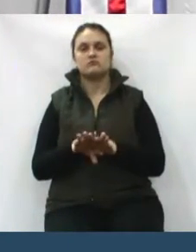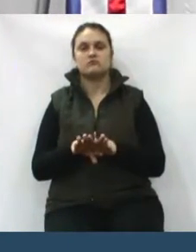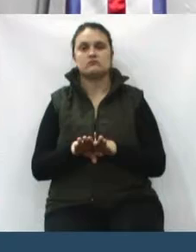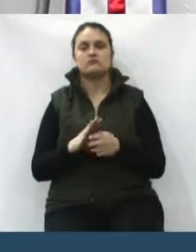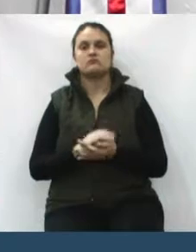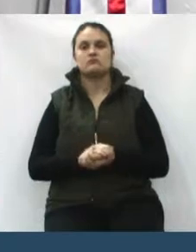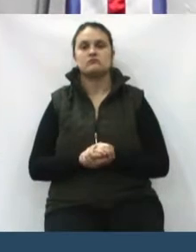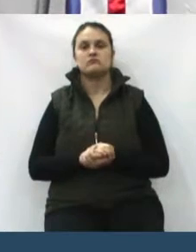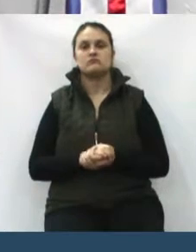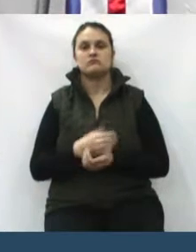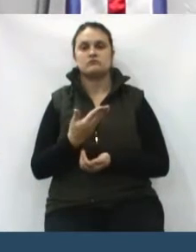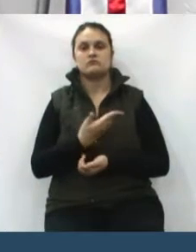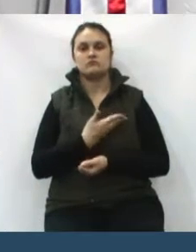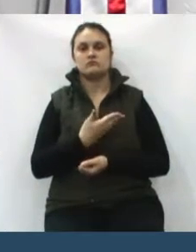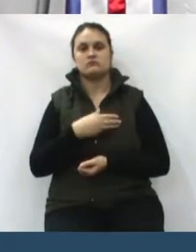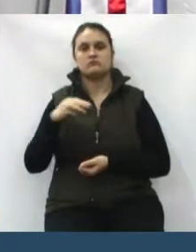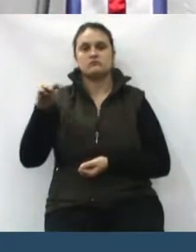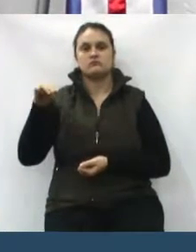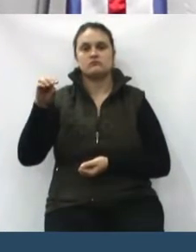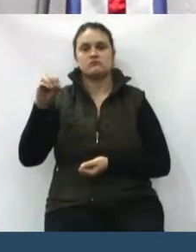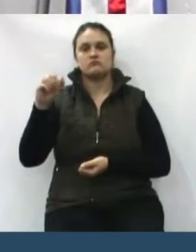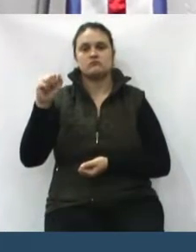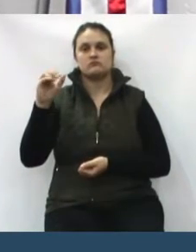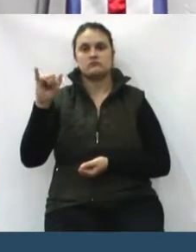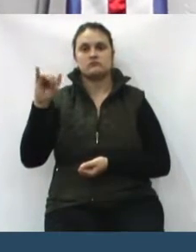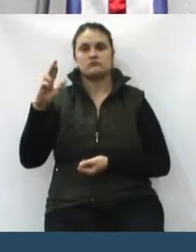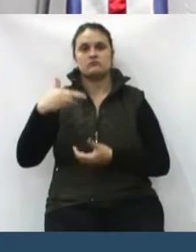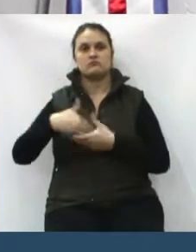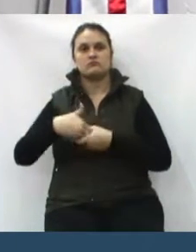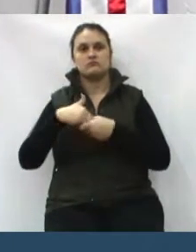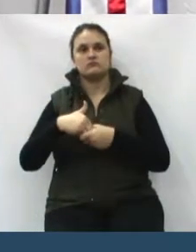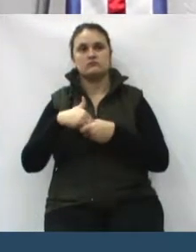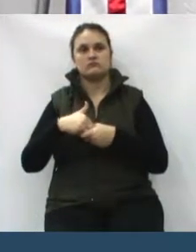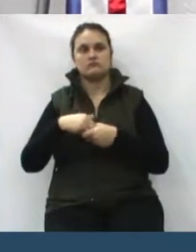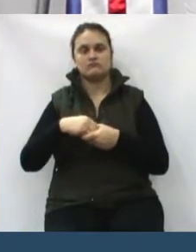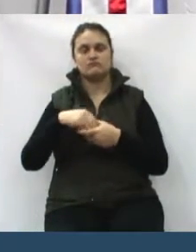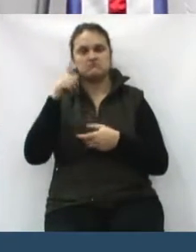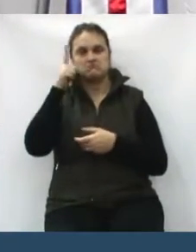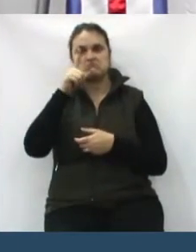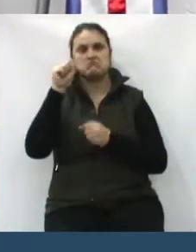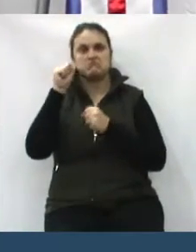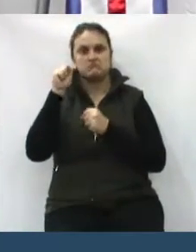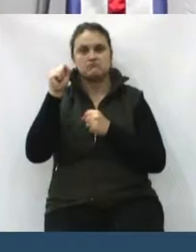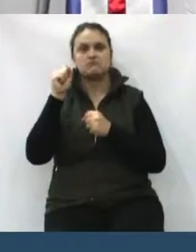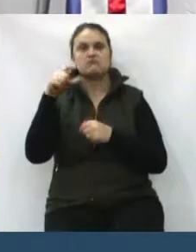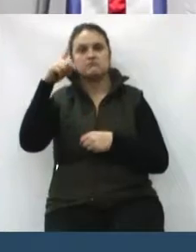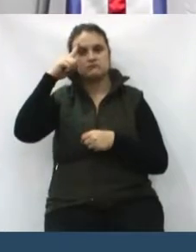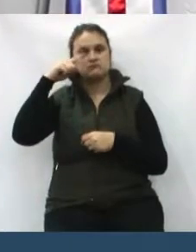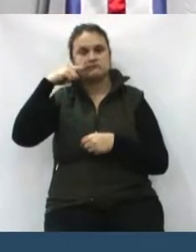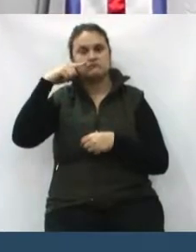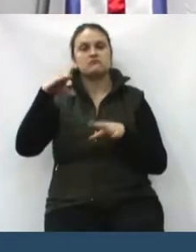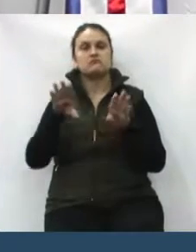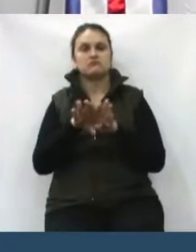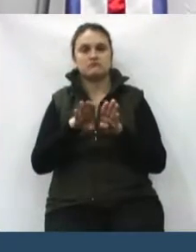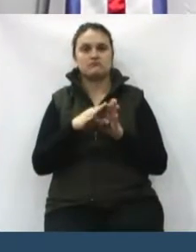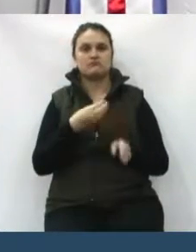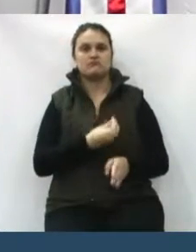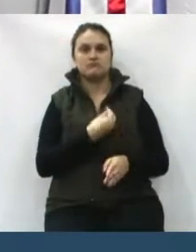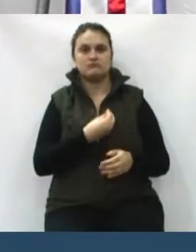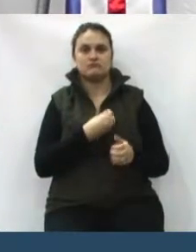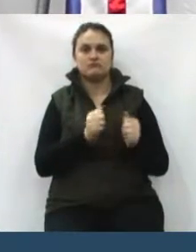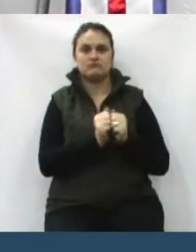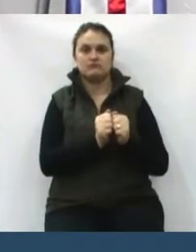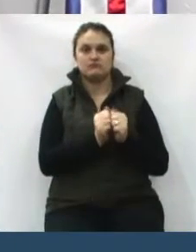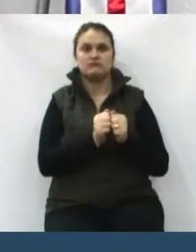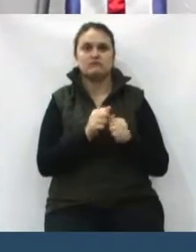nosso amigo Moacir, parabéns pela sua eleição, Também temos uma convivência de